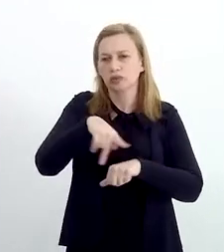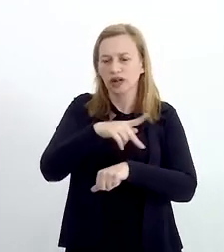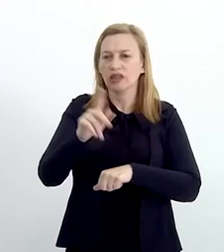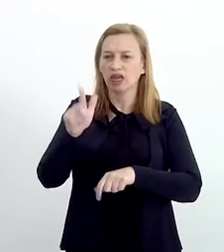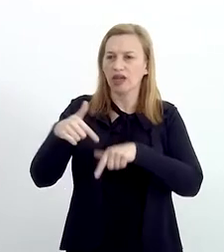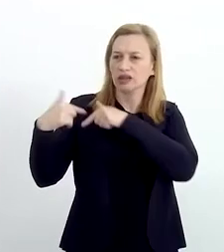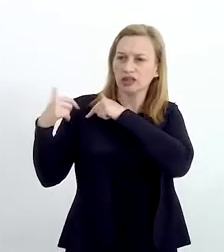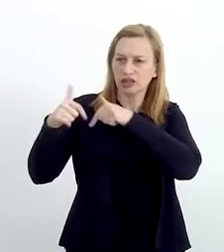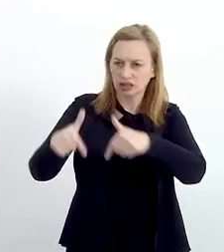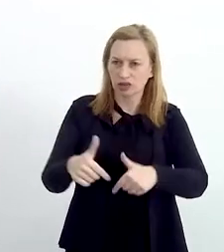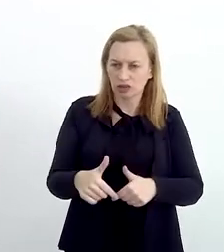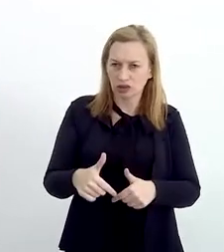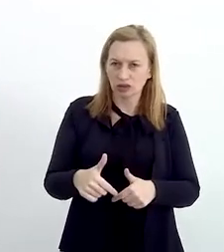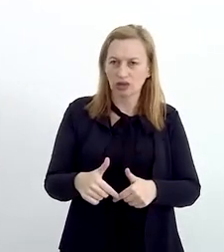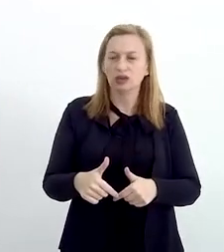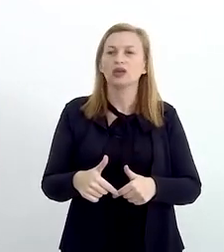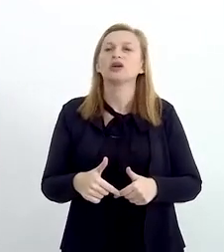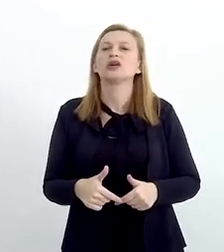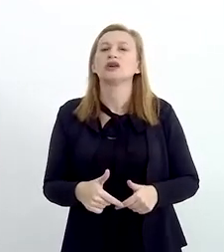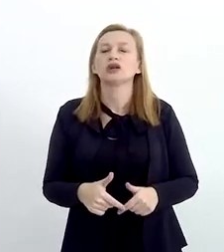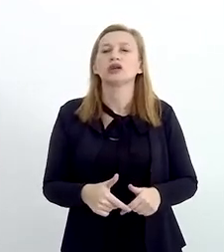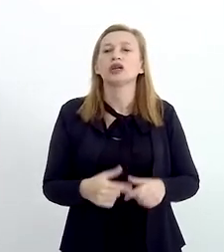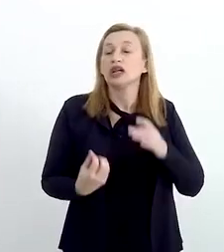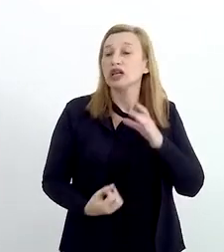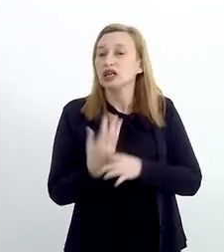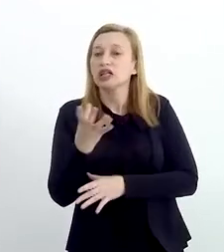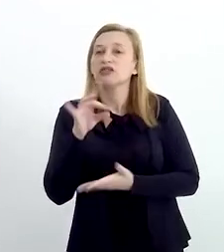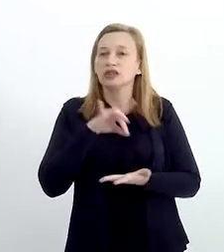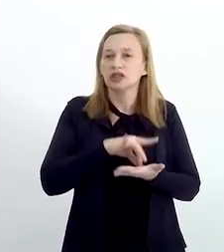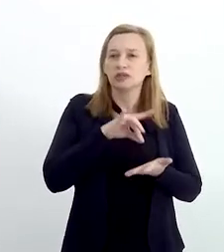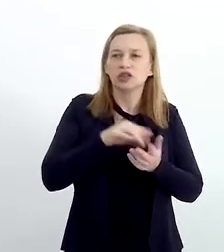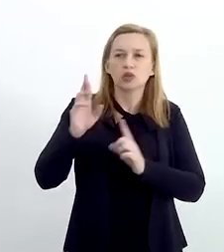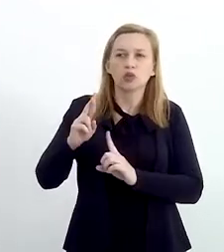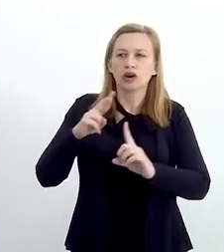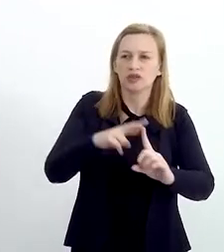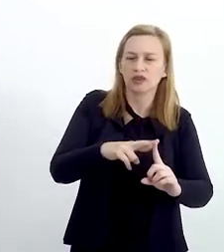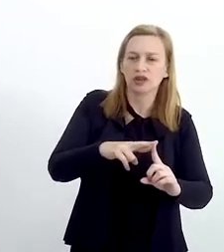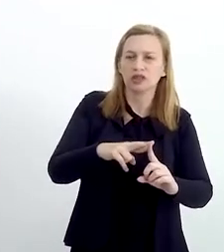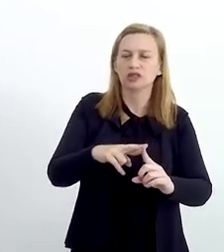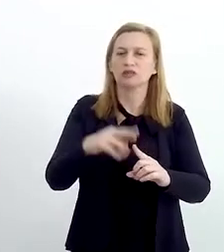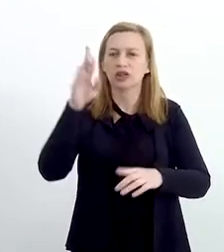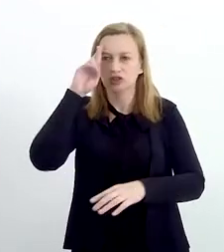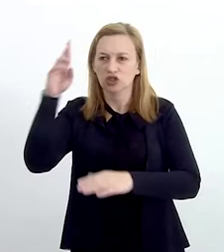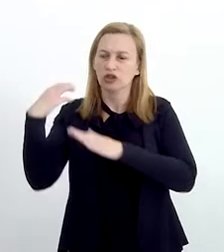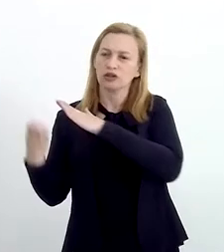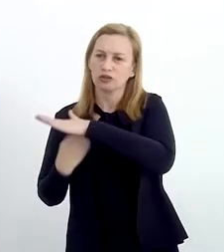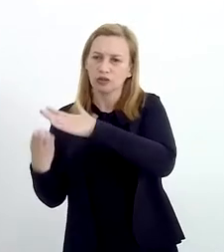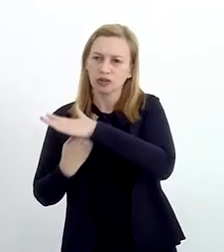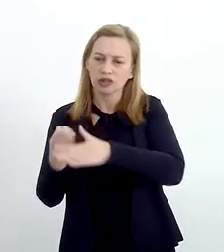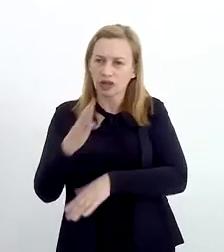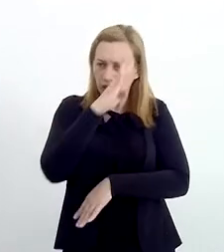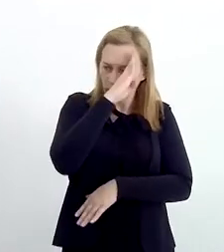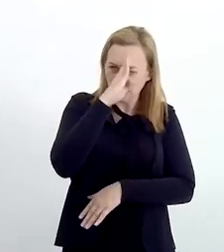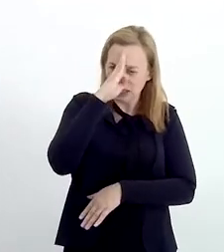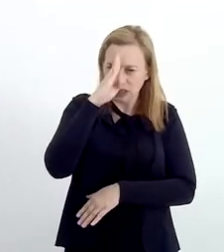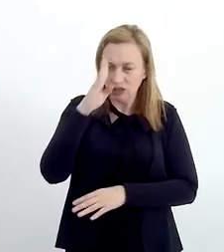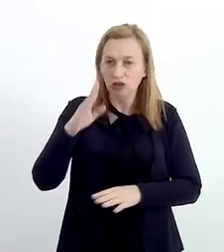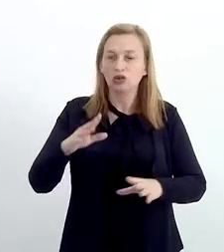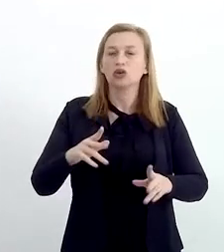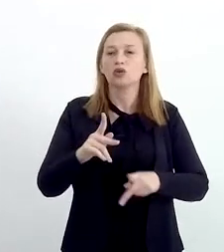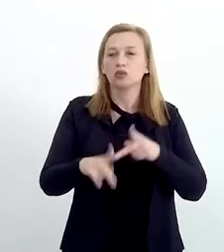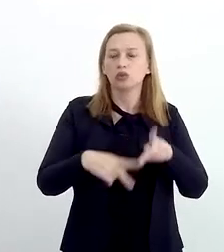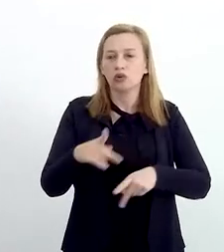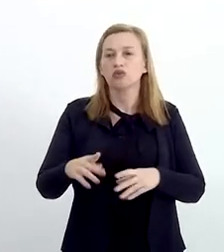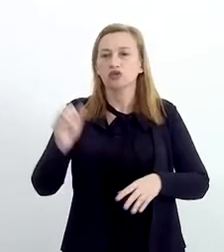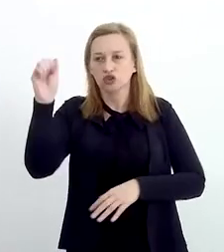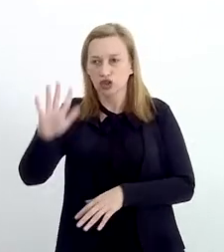dele ser tradicional, tradicionalmente estabelecido, ele cria realmente uma referência para empresários, para acadêmicos e